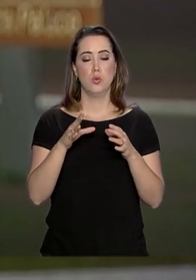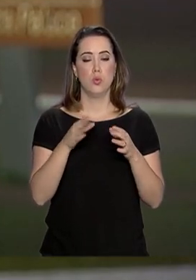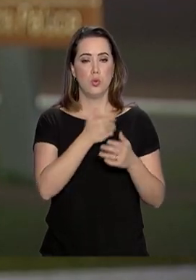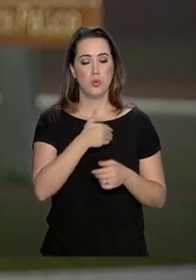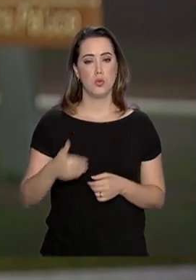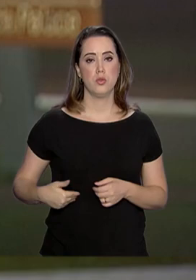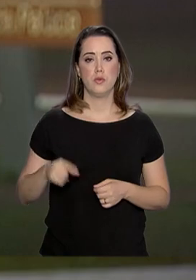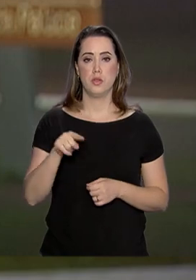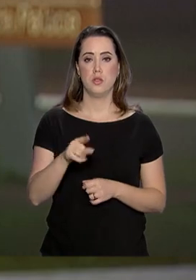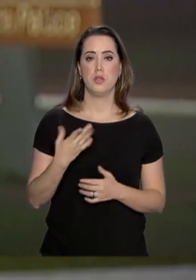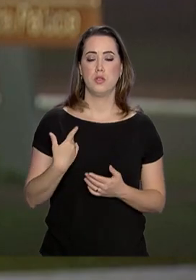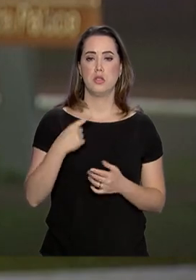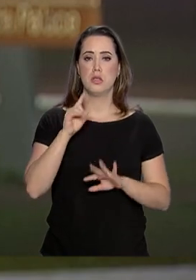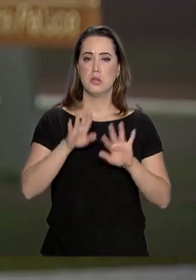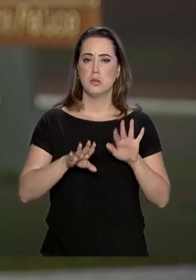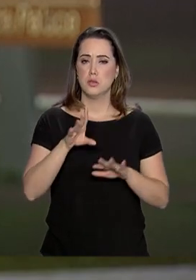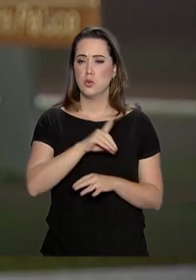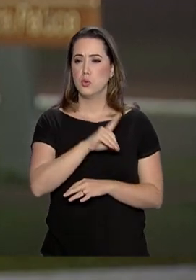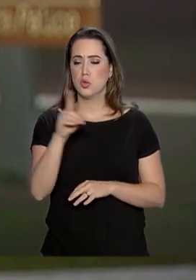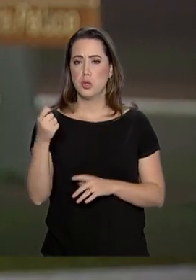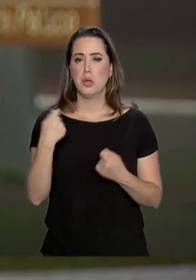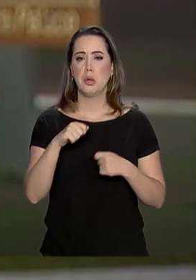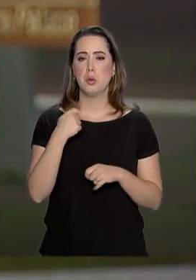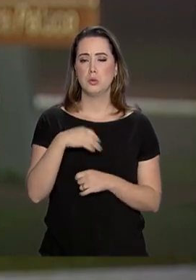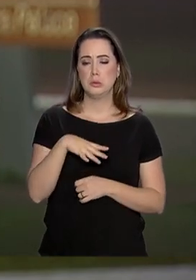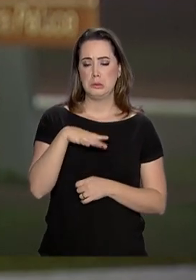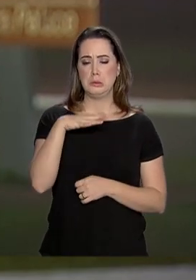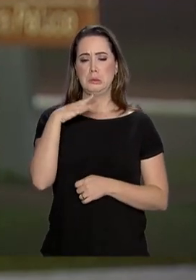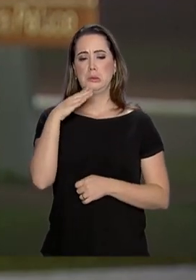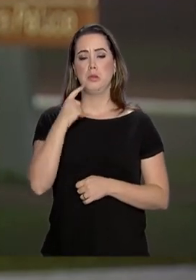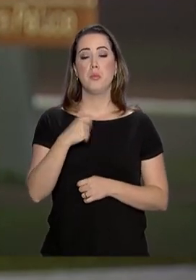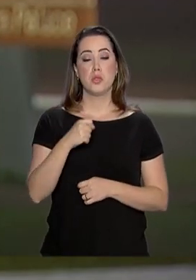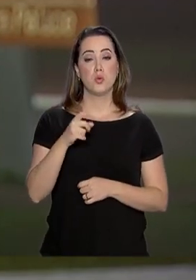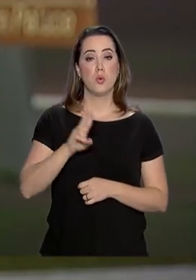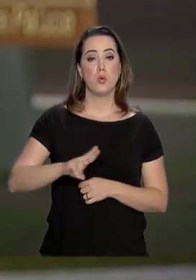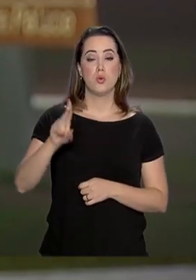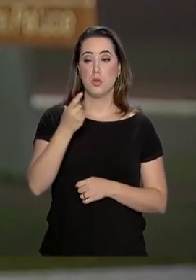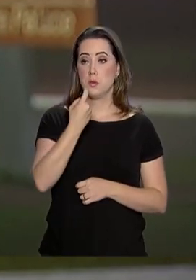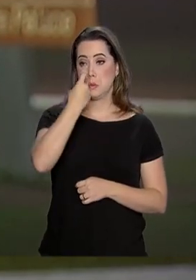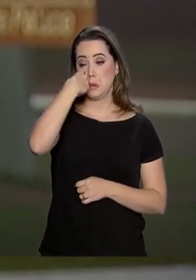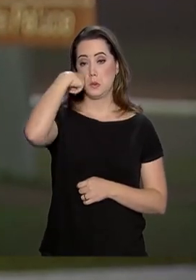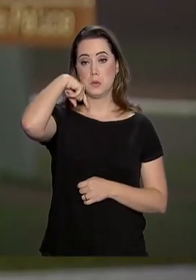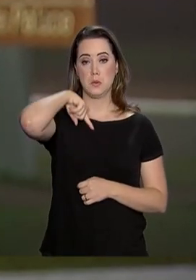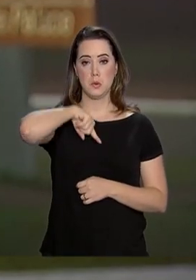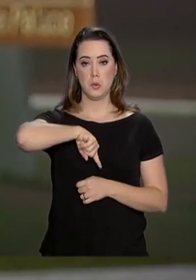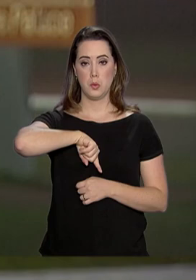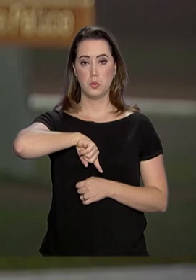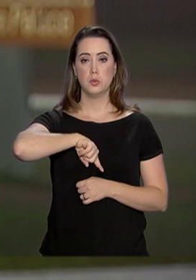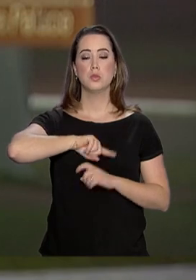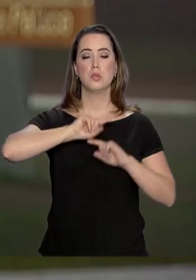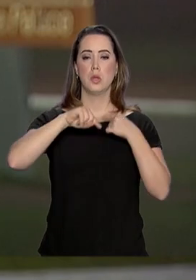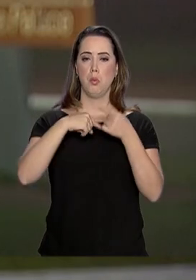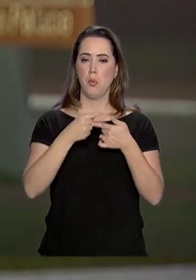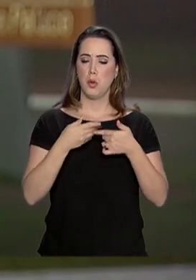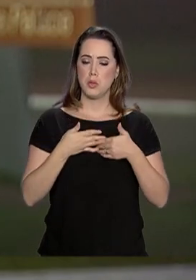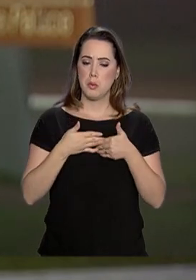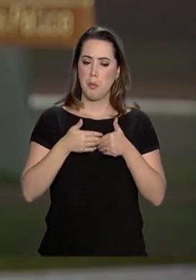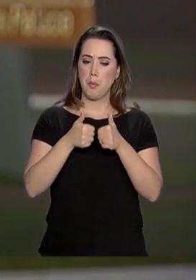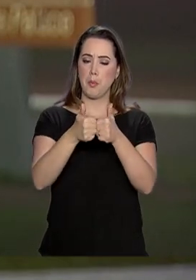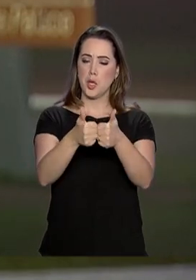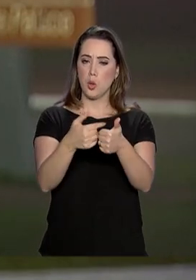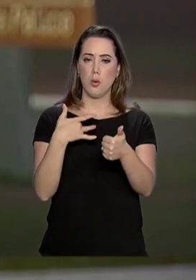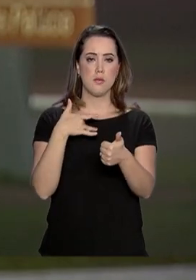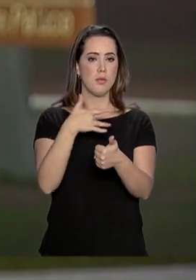alguns dias, devido a náuseas, o presidente precisou usar uma sonda. Houve melhora do quadro geral dele, do estado